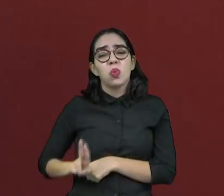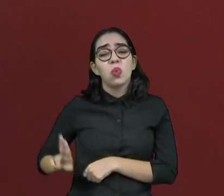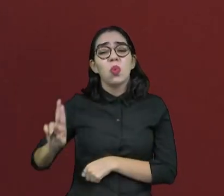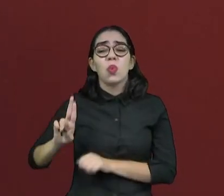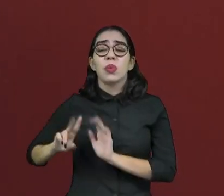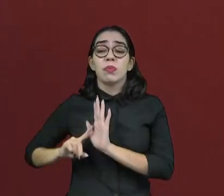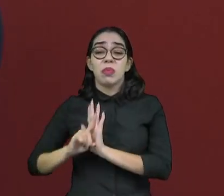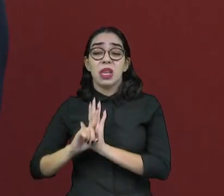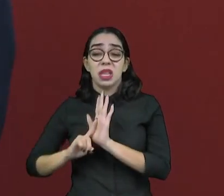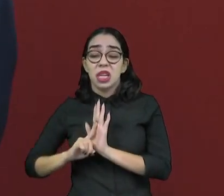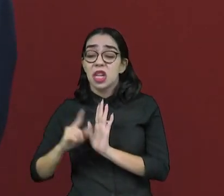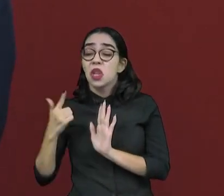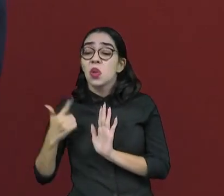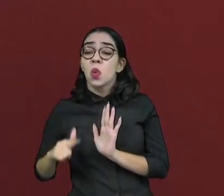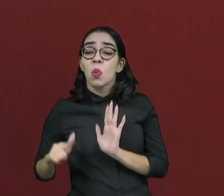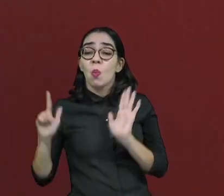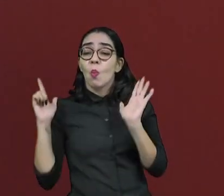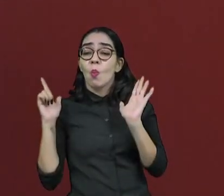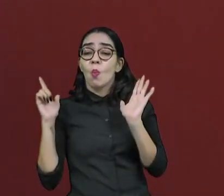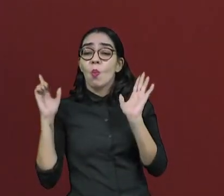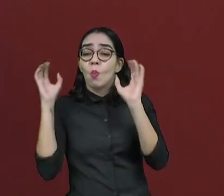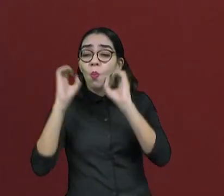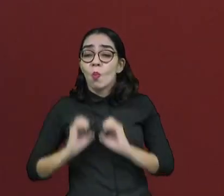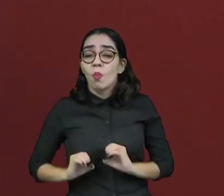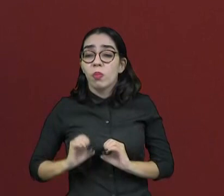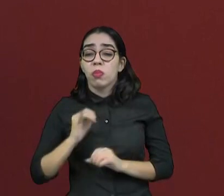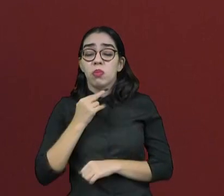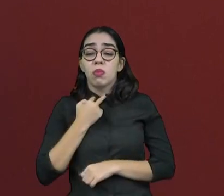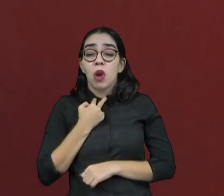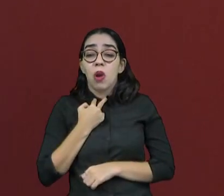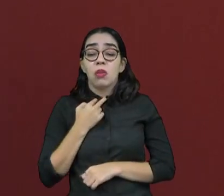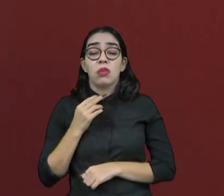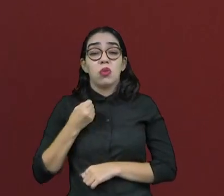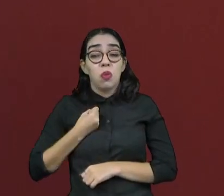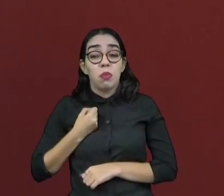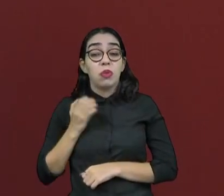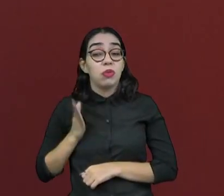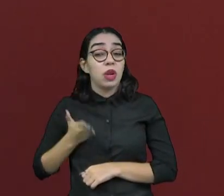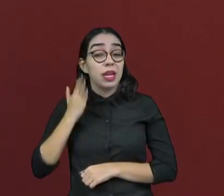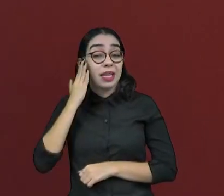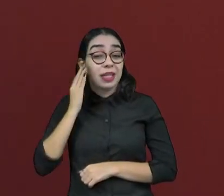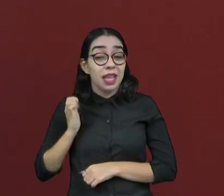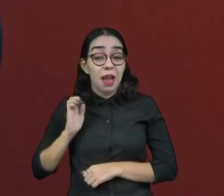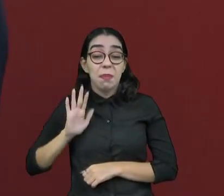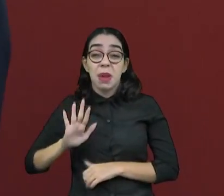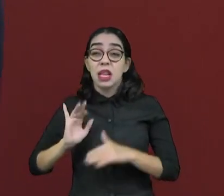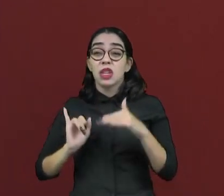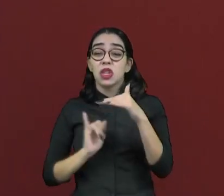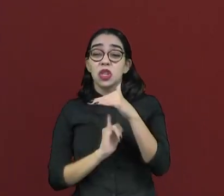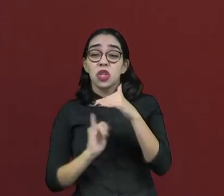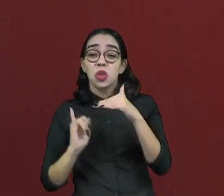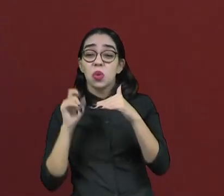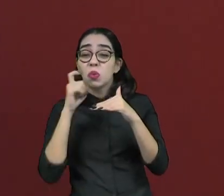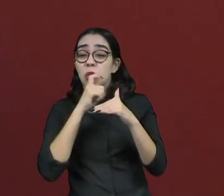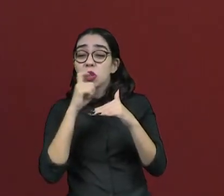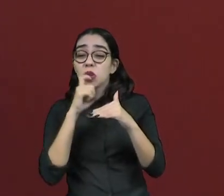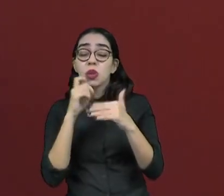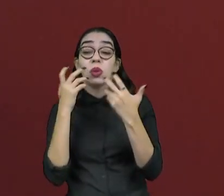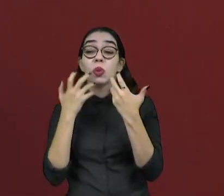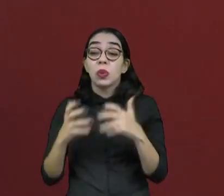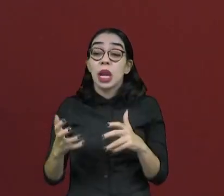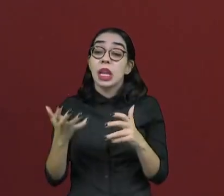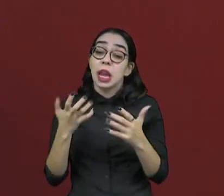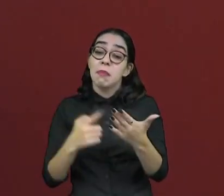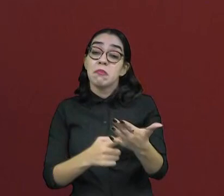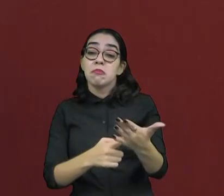campanha profissional que trabalha sem pesquisa. E eles têm os números. E o candidato, ele não quer um instituto que minta para ele. Ele quer que dê a realidade. Se eu estou